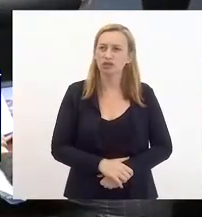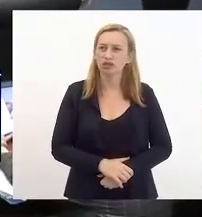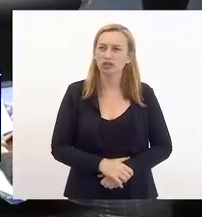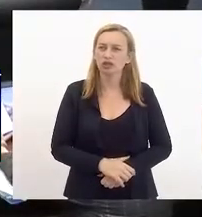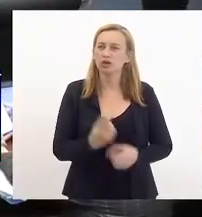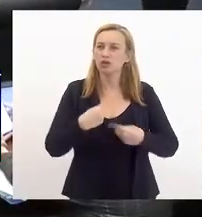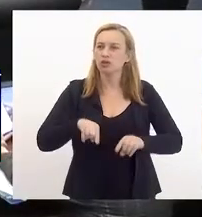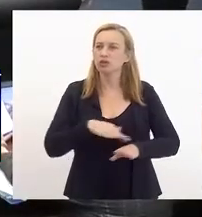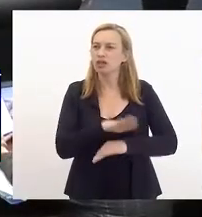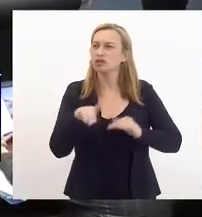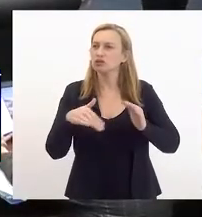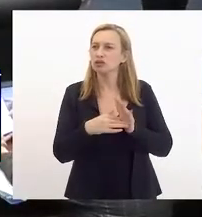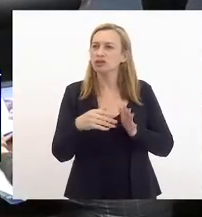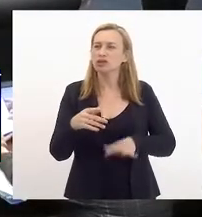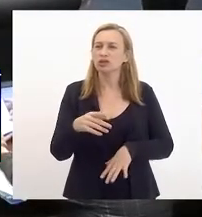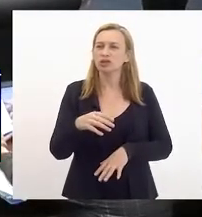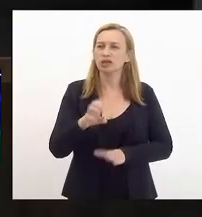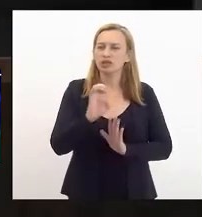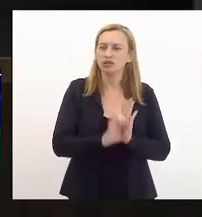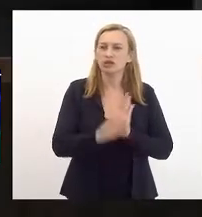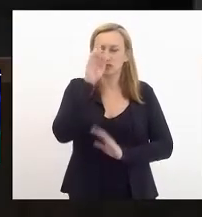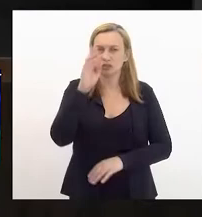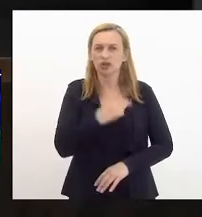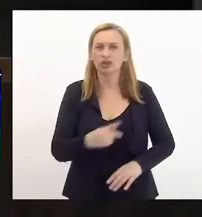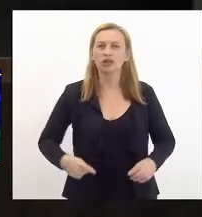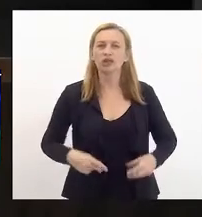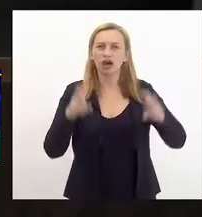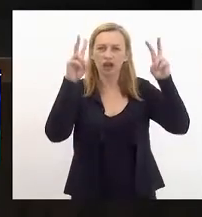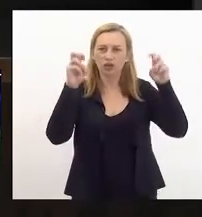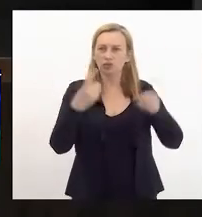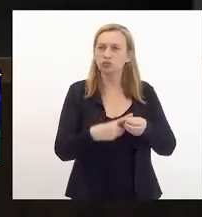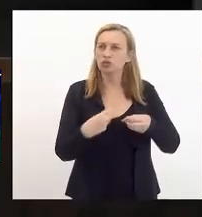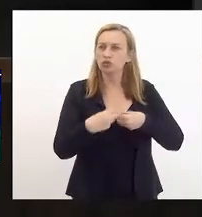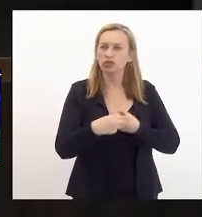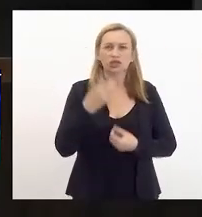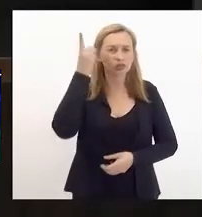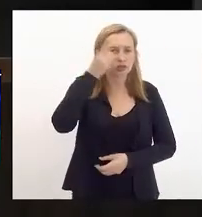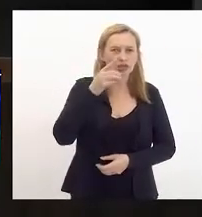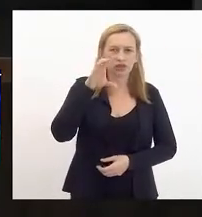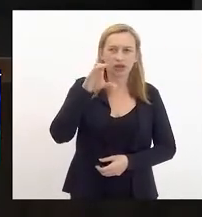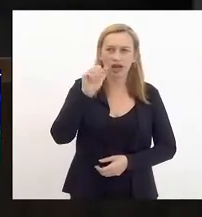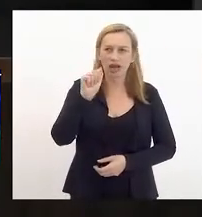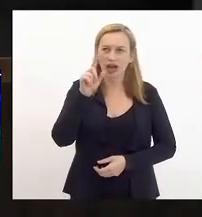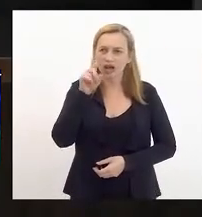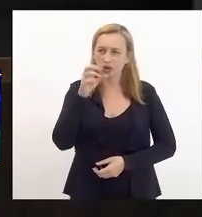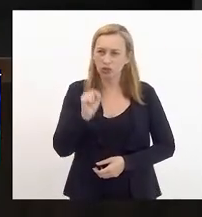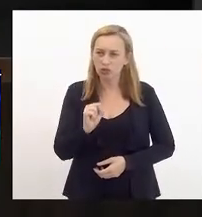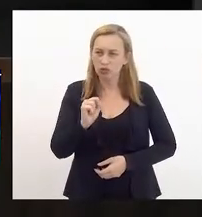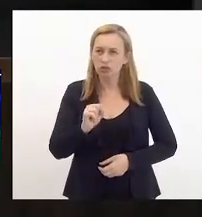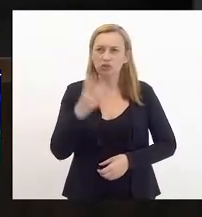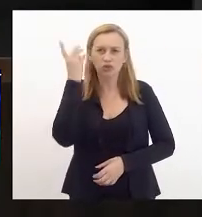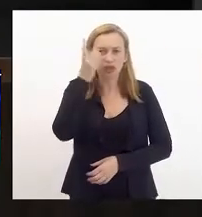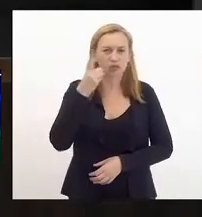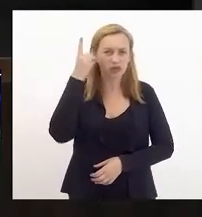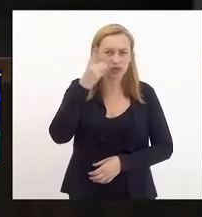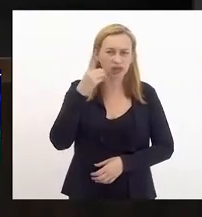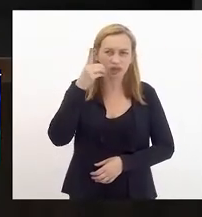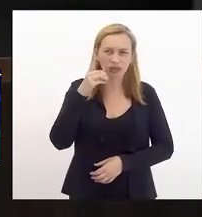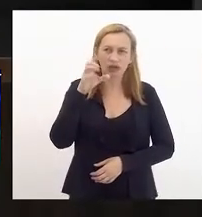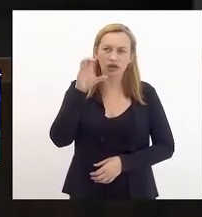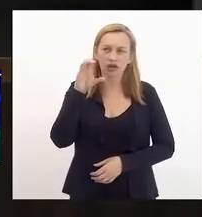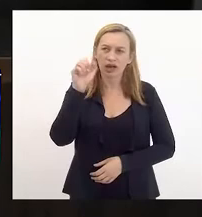Contrário a todas as emendas, presidente. Pela Comissão de Assuntos Municipais, Deputado Carlos Macedo. Deputado Carlos